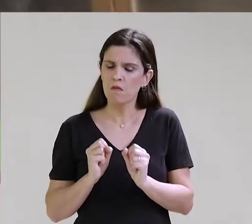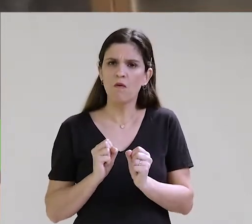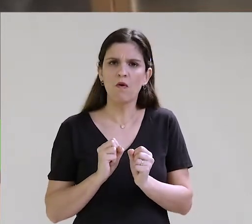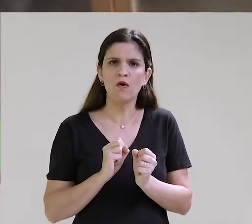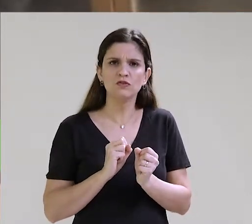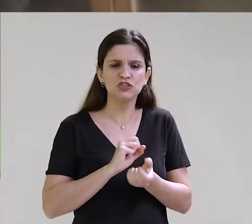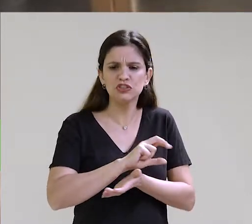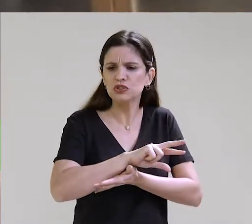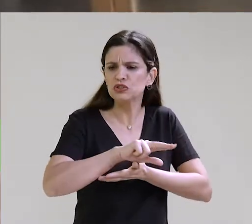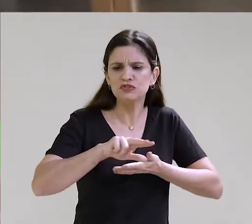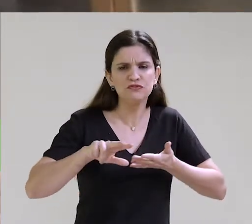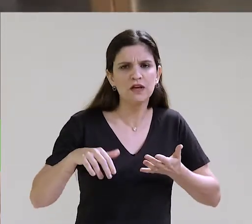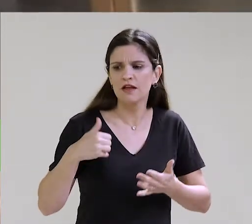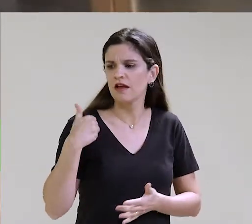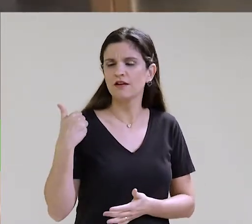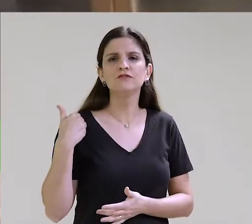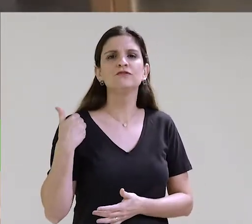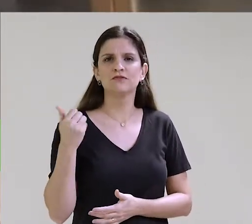idades.